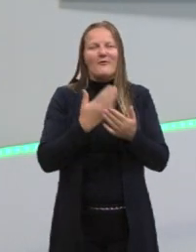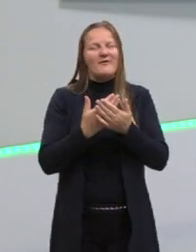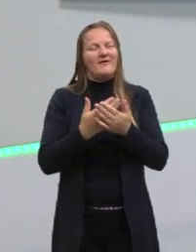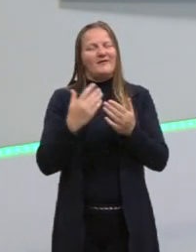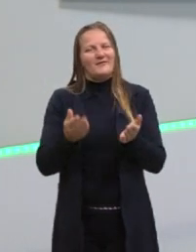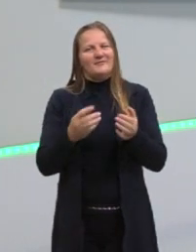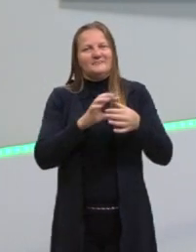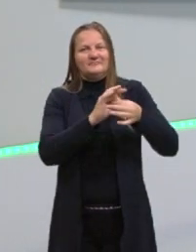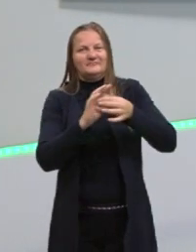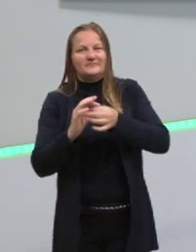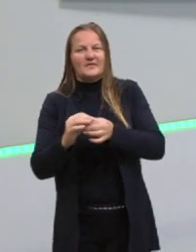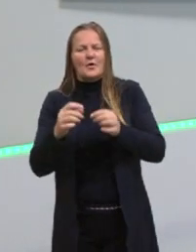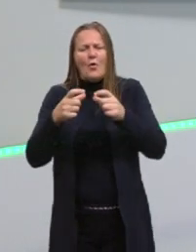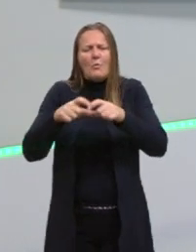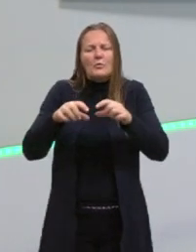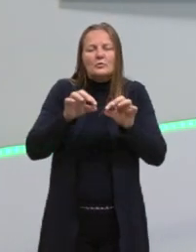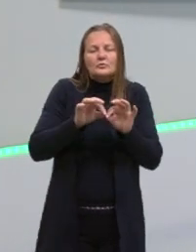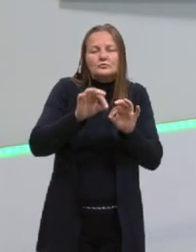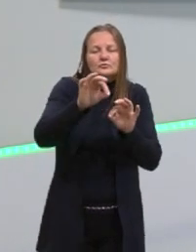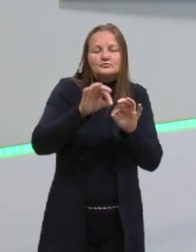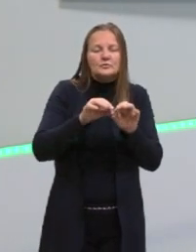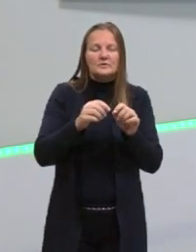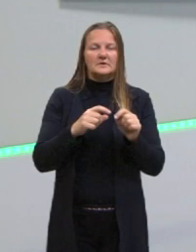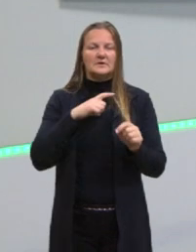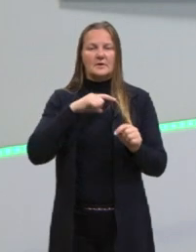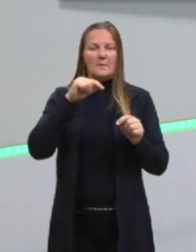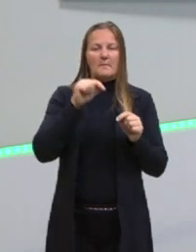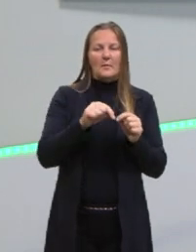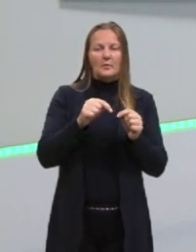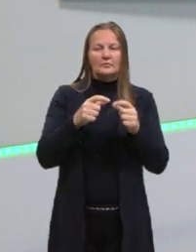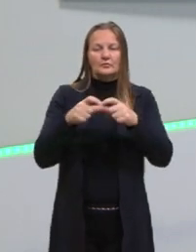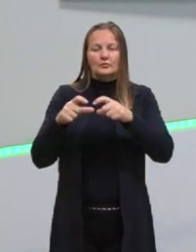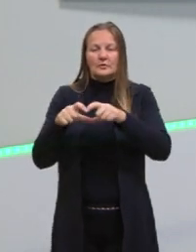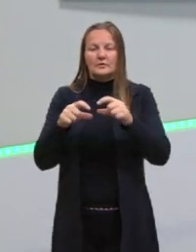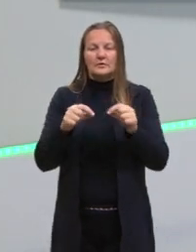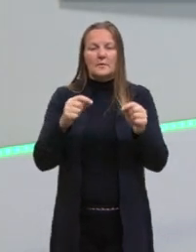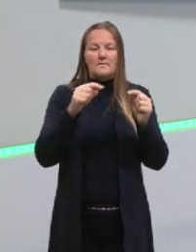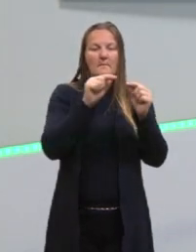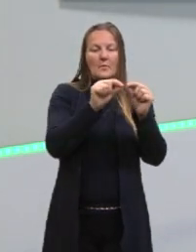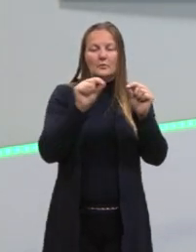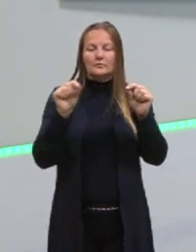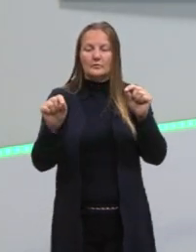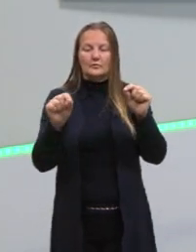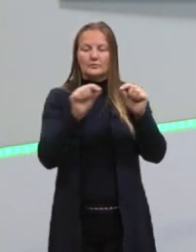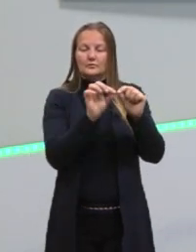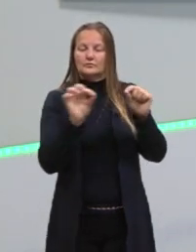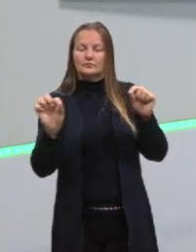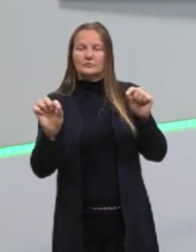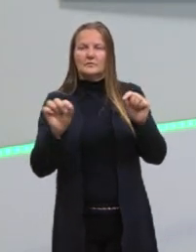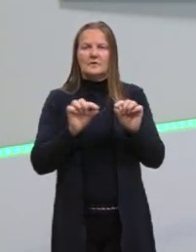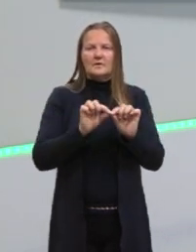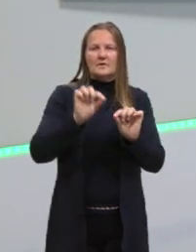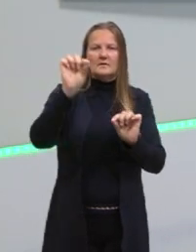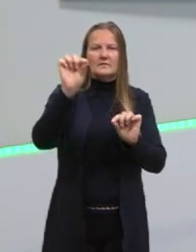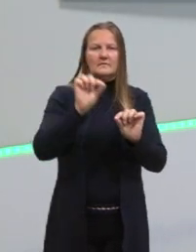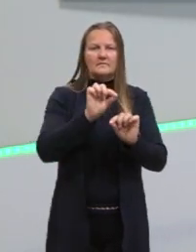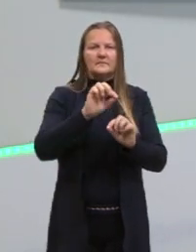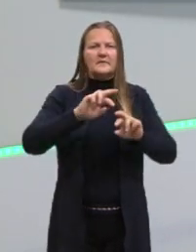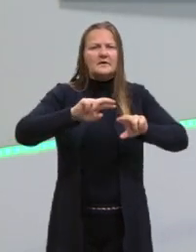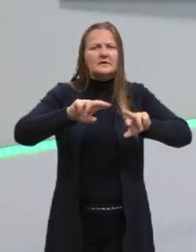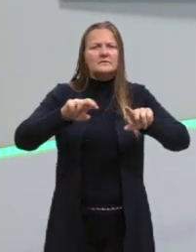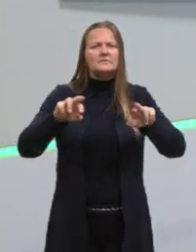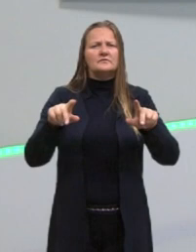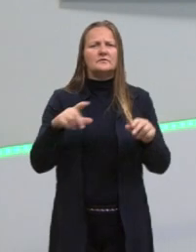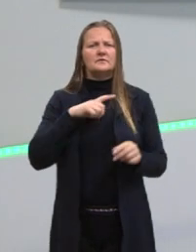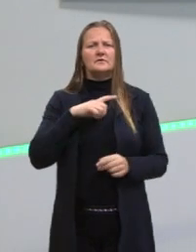Localização de um ponto, a distância entre dois pontos, entre retas. E agora então vai entrar